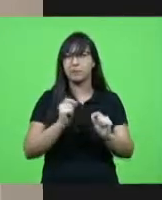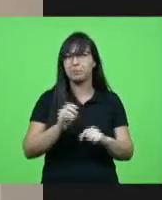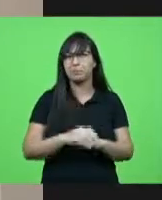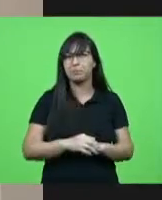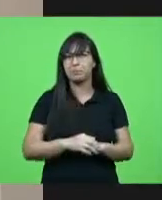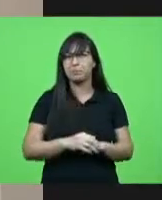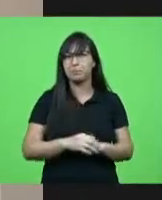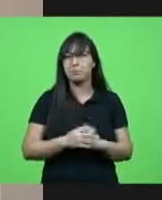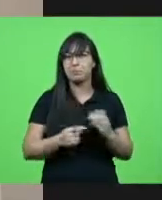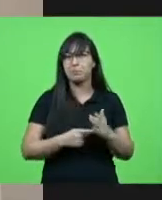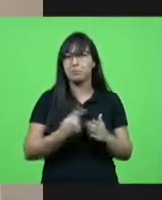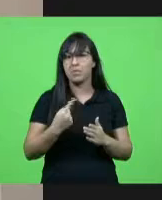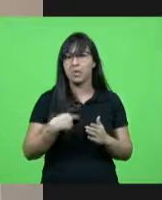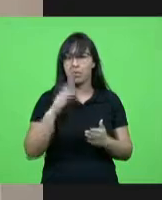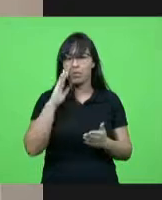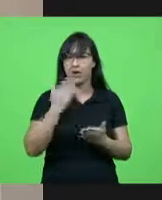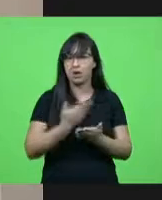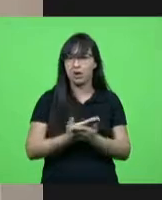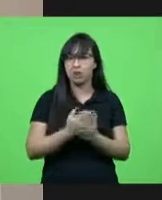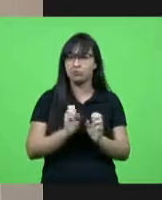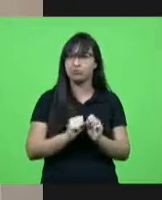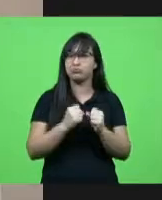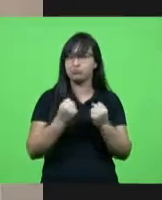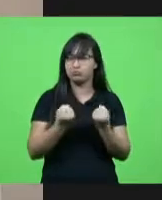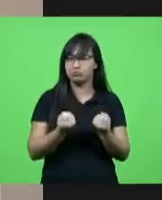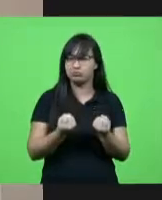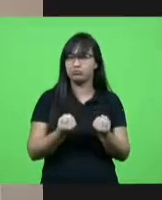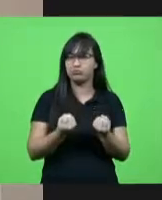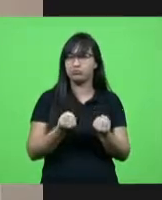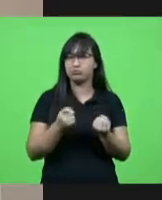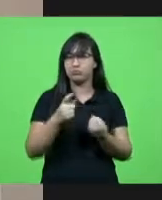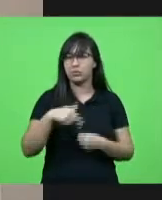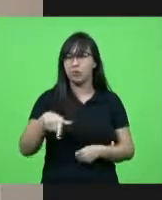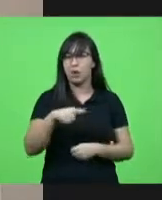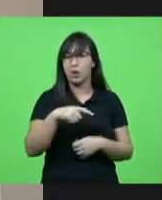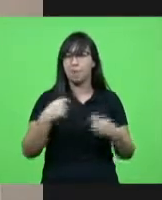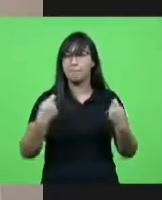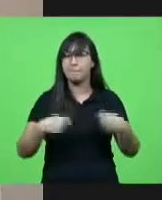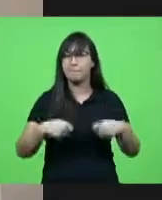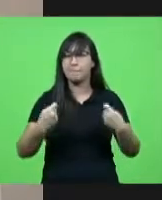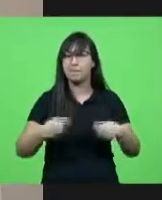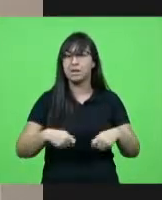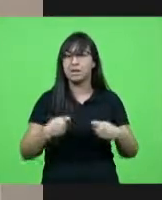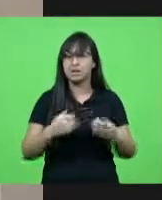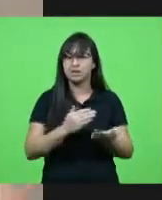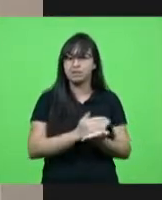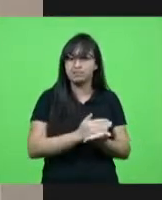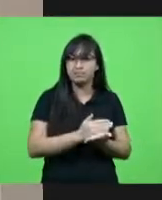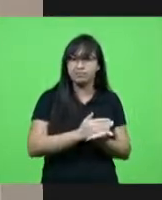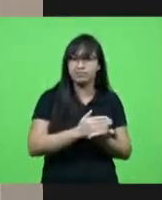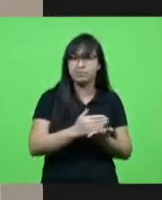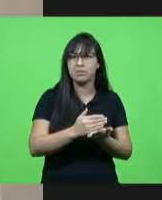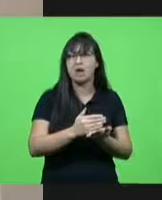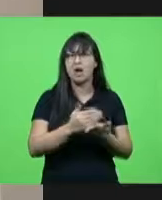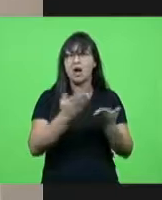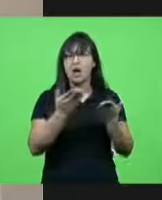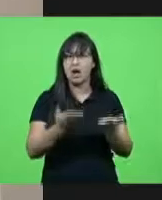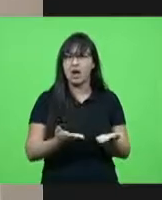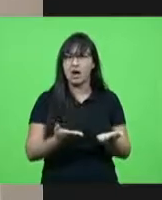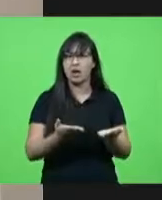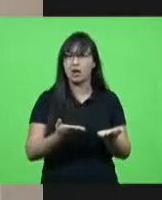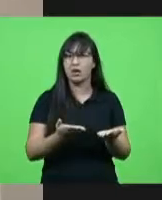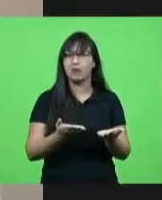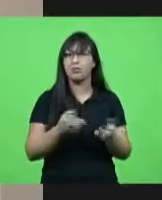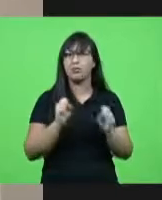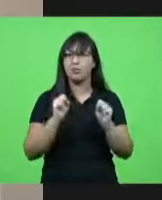coisa que eu acredito e defendo que a gente precisa que se reserve vagas às mulheres nos mandatos e não apenas